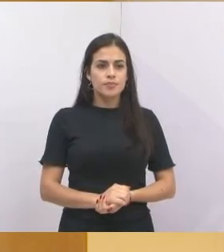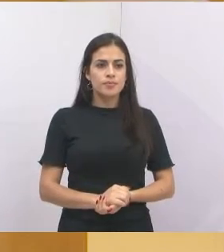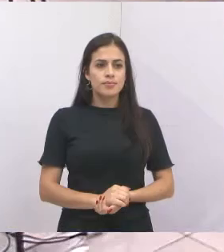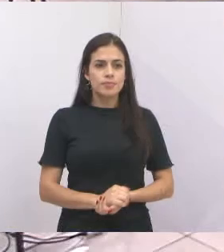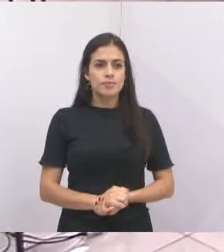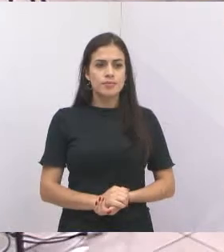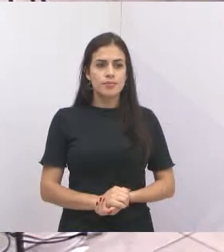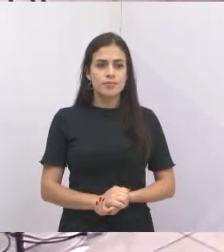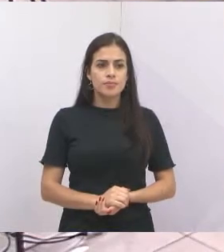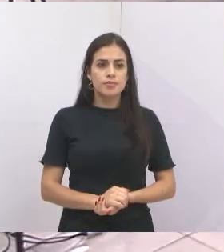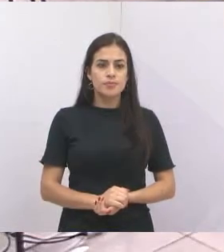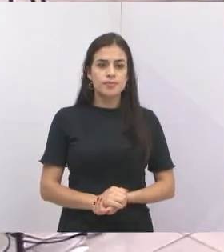Obrigado. E aí